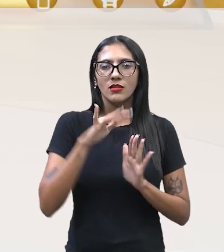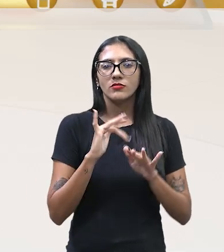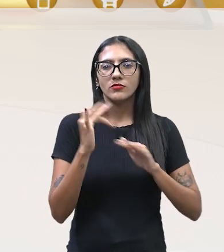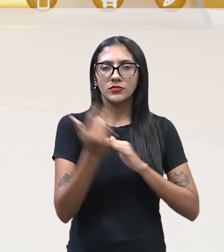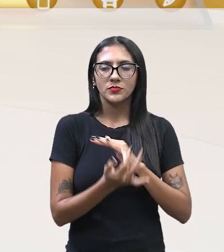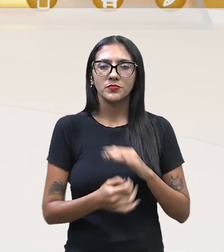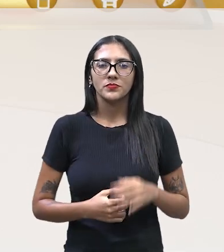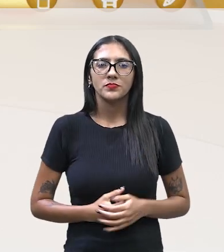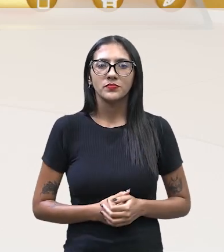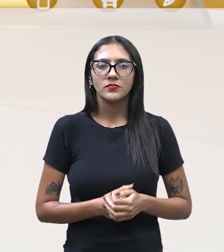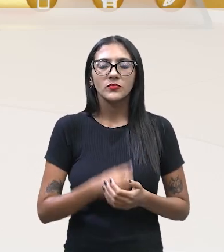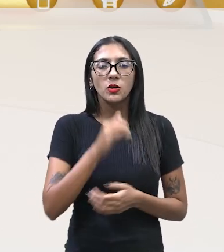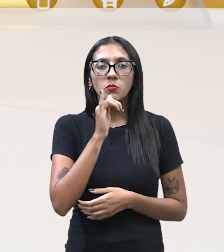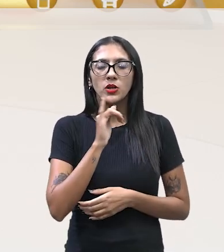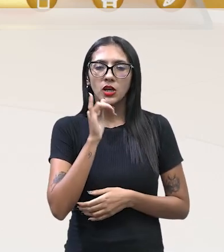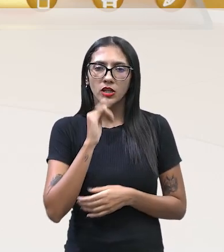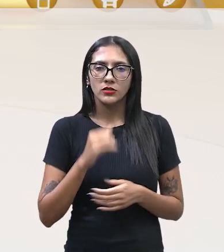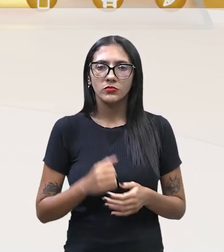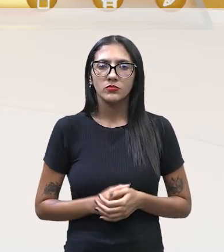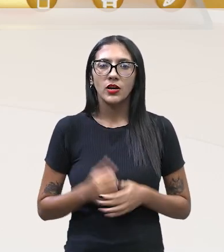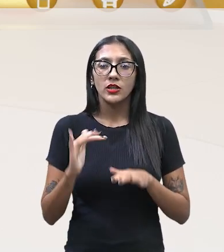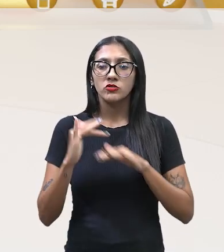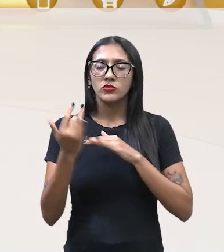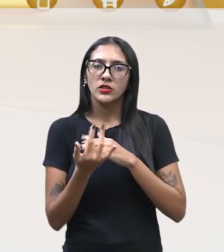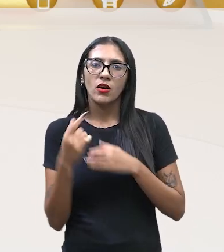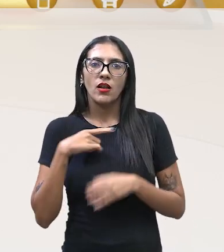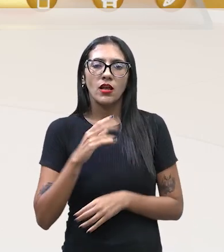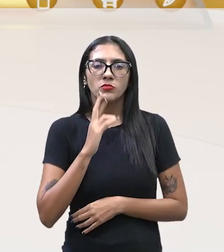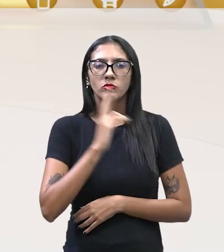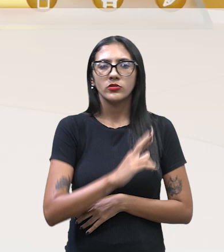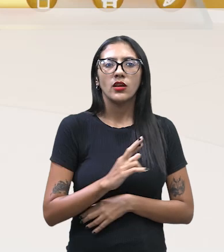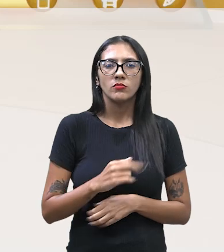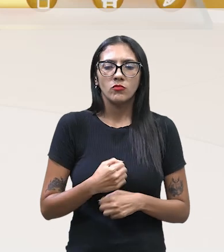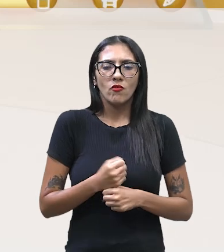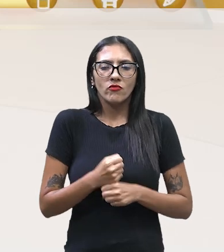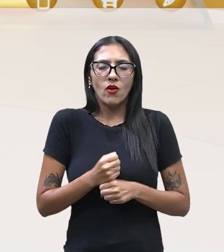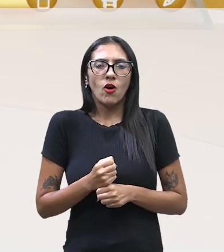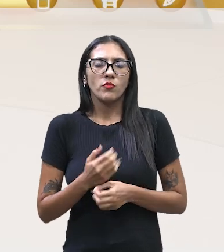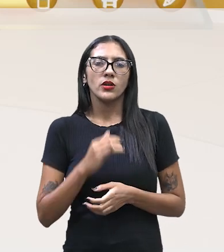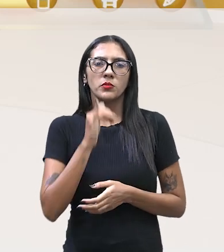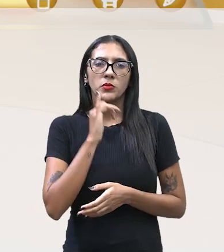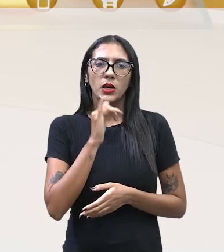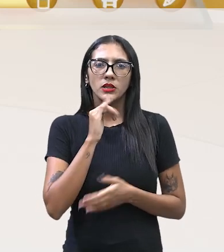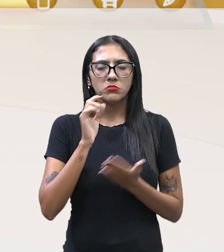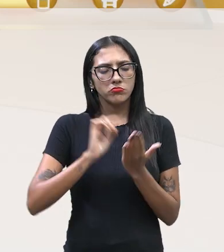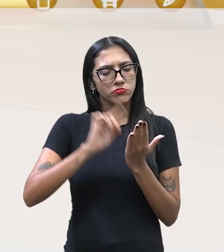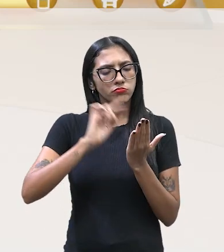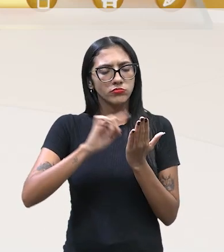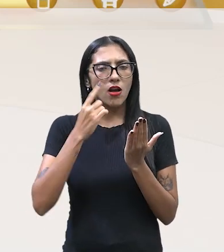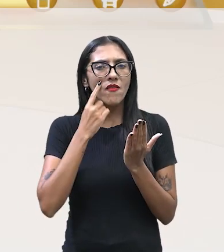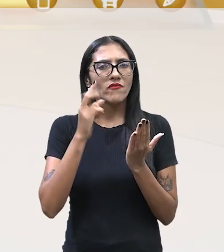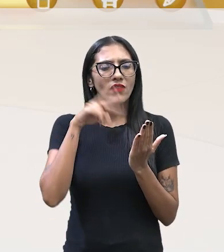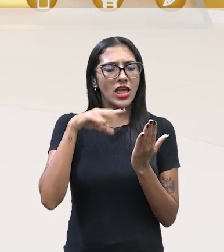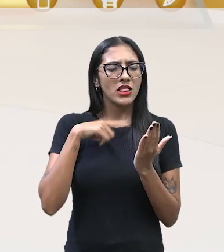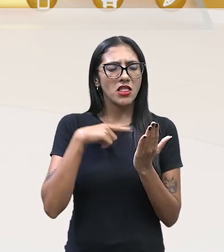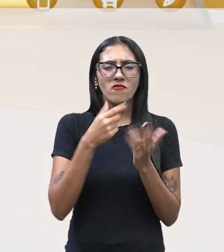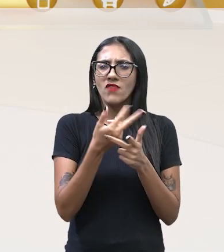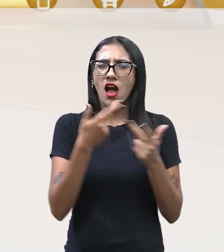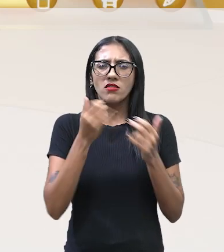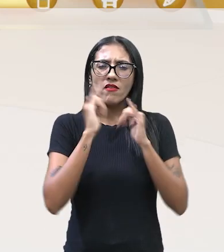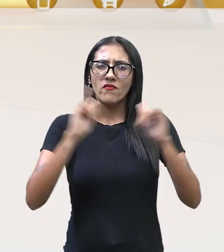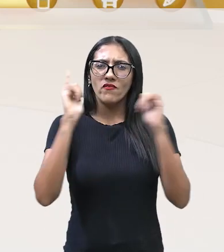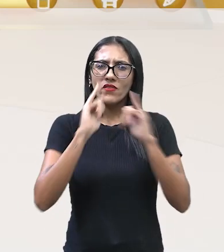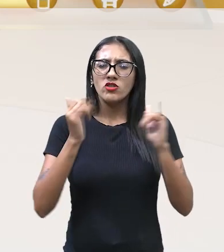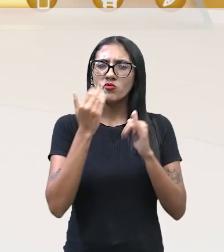em off. Por exemplo, está em uma rede social e tu fala, estou morrendo de fome. Tu abre a rede, começa a aparecer propaganda de restaurante, de tudo. É